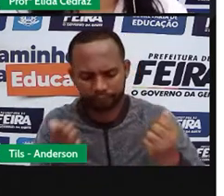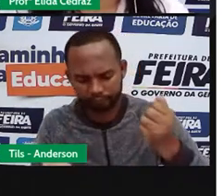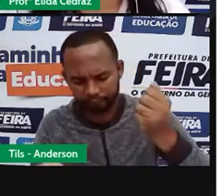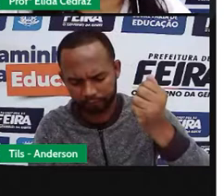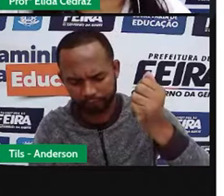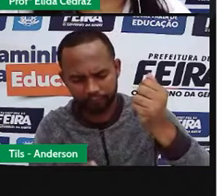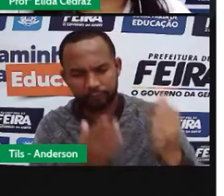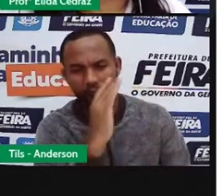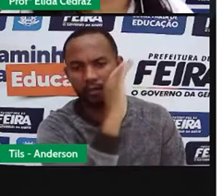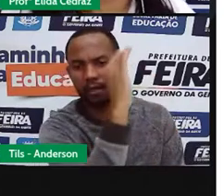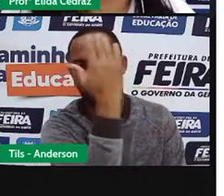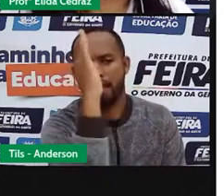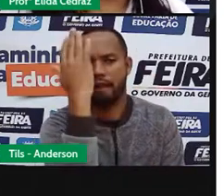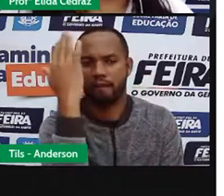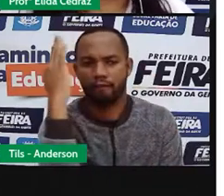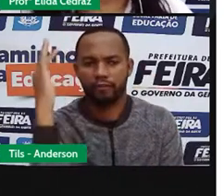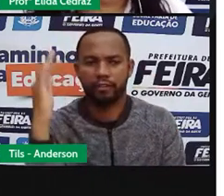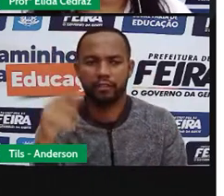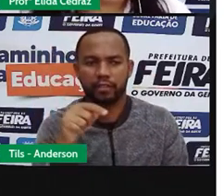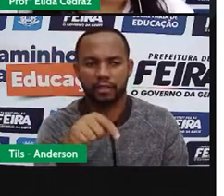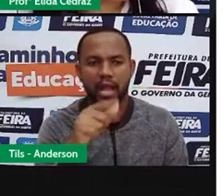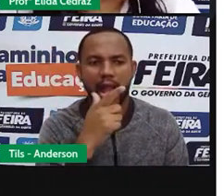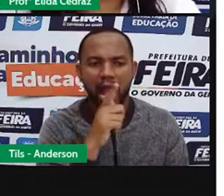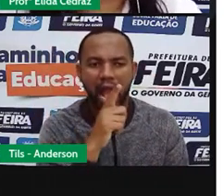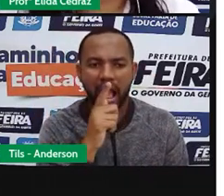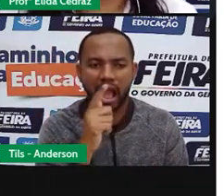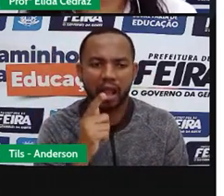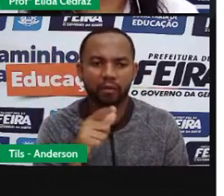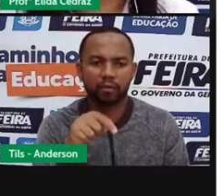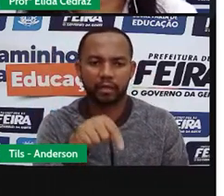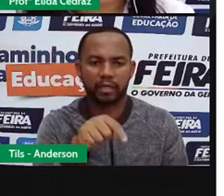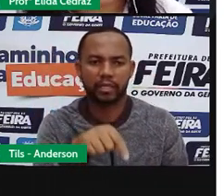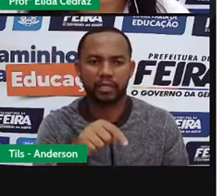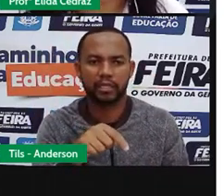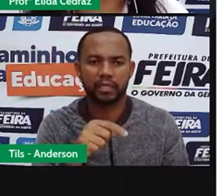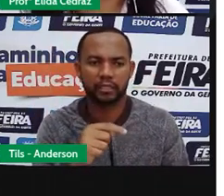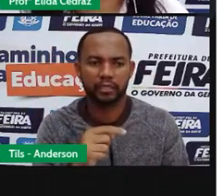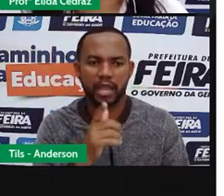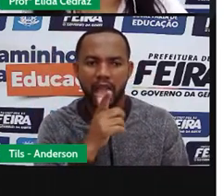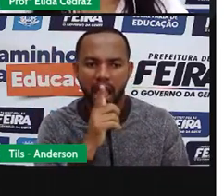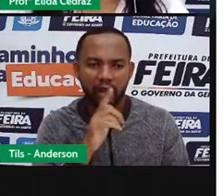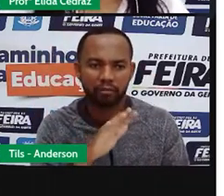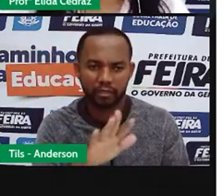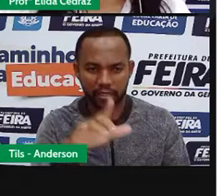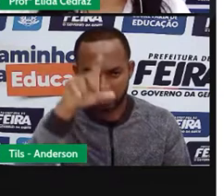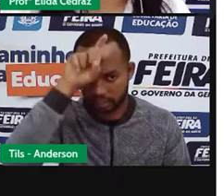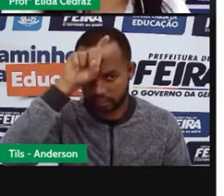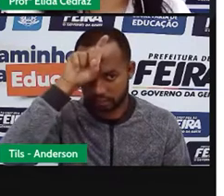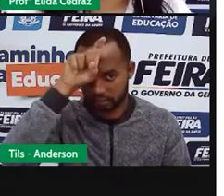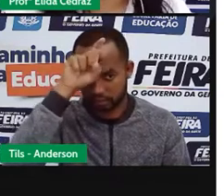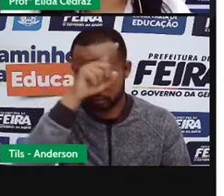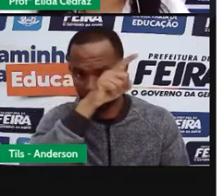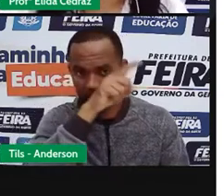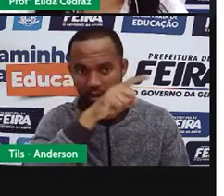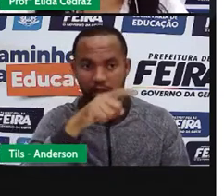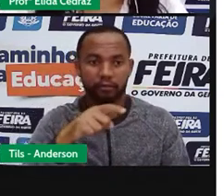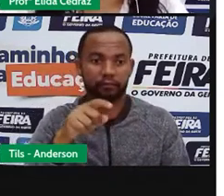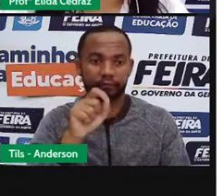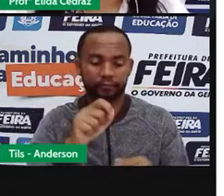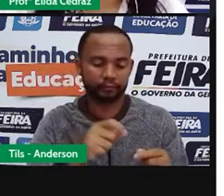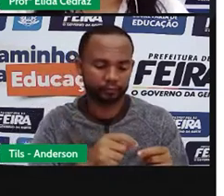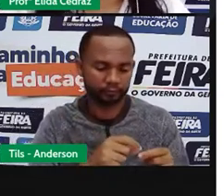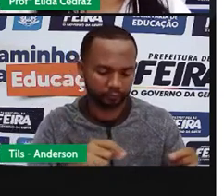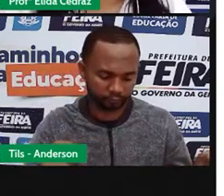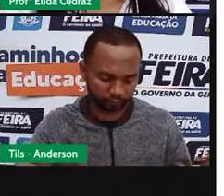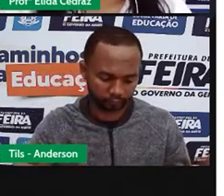uma planta que dá na água, gosta muito da beira, da margem dos rios. E eles cortavam essas tirinhas